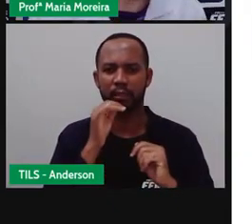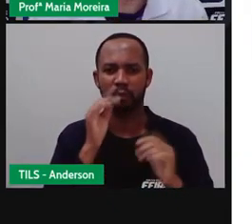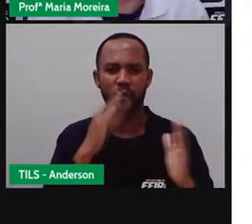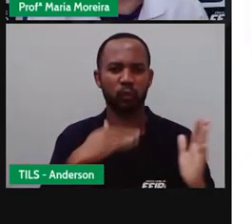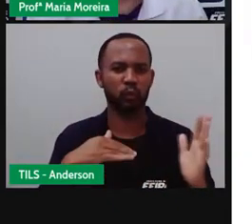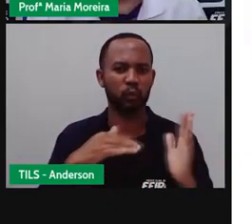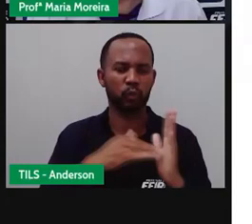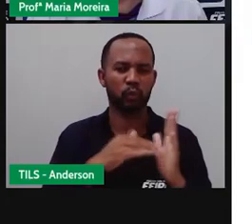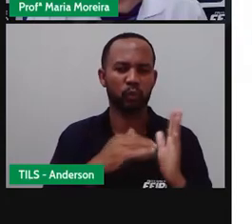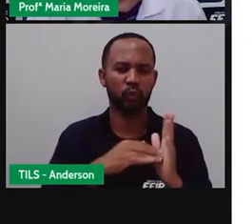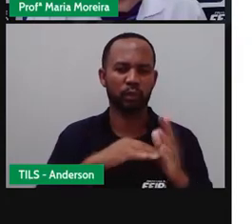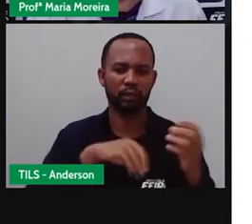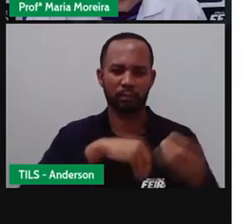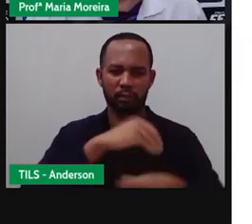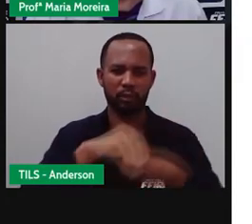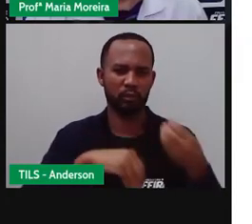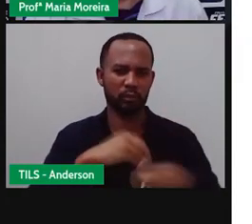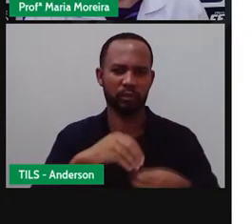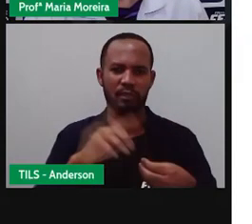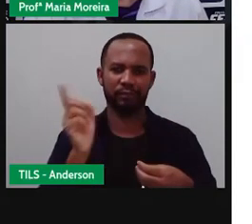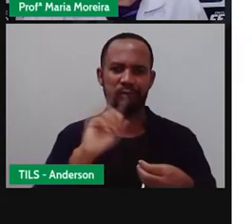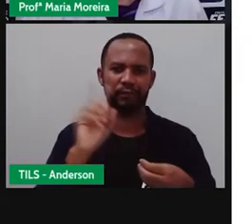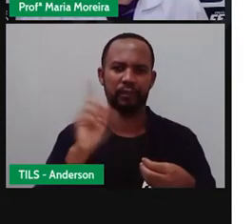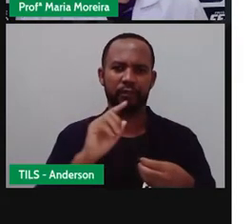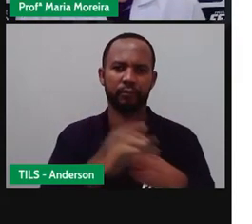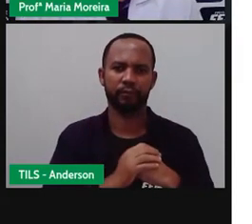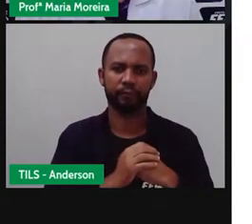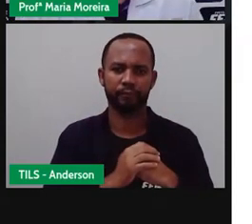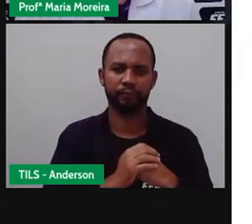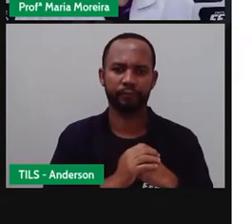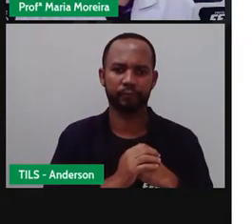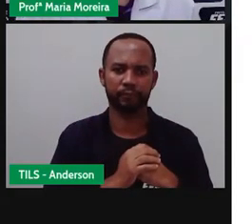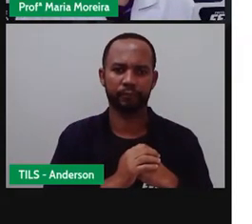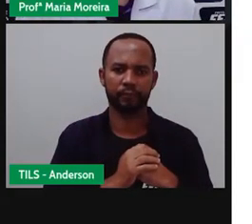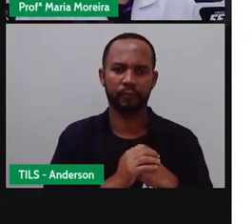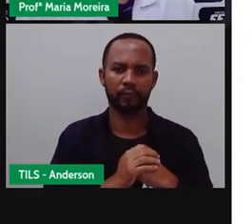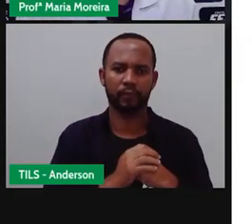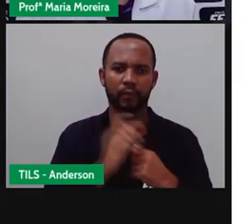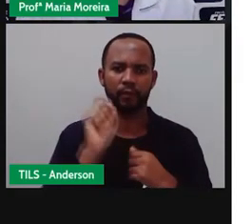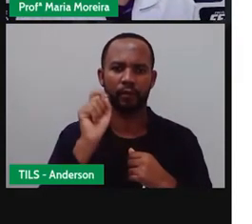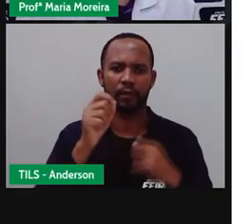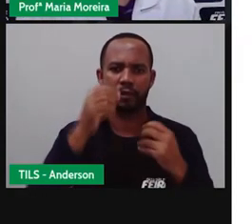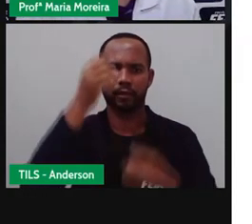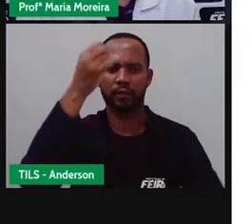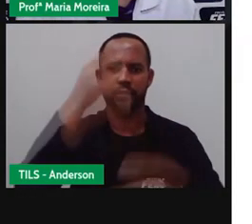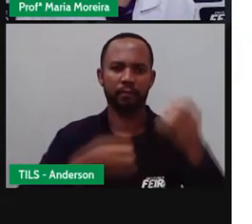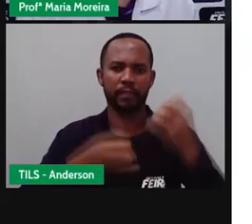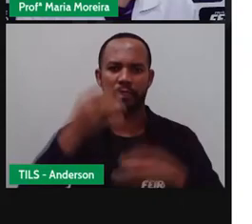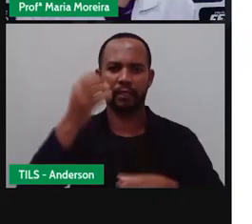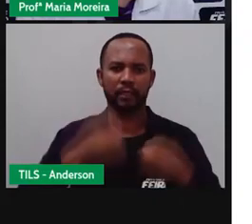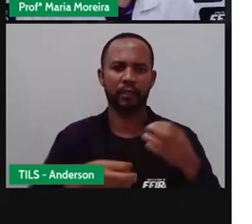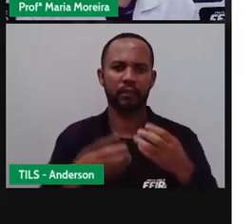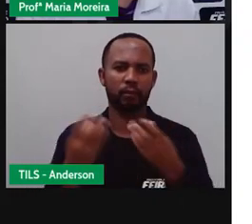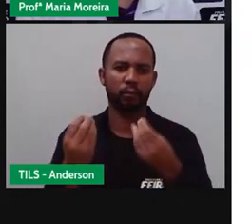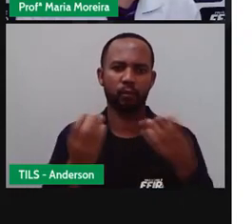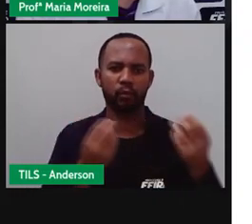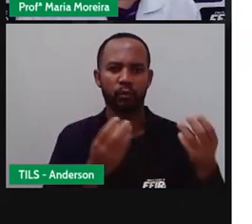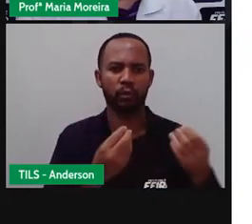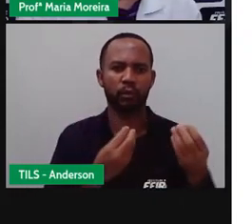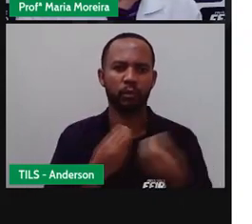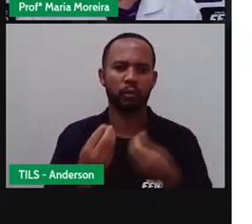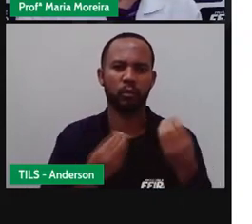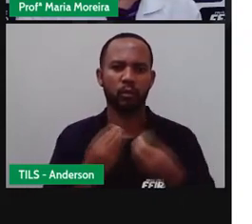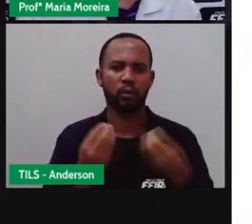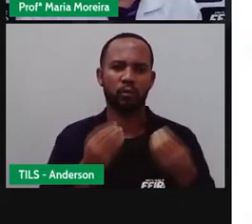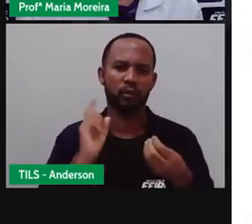espalhado, né? Que a sabe que não é legal. Bom, estamos falando bastante, né, Sobre como o descarte